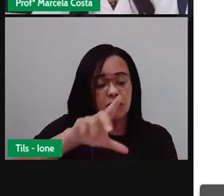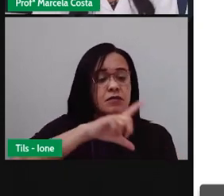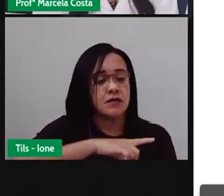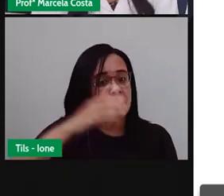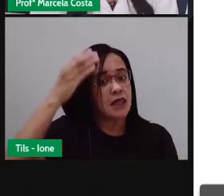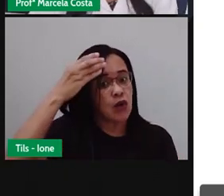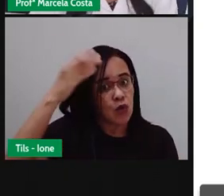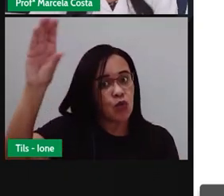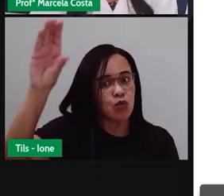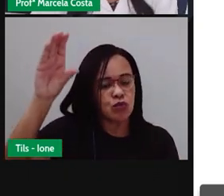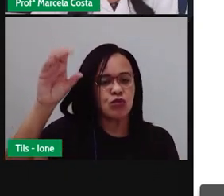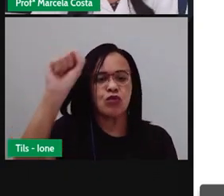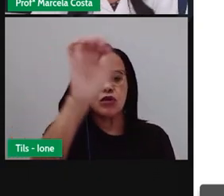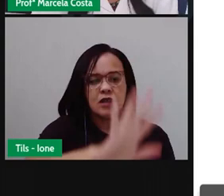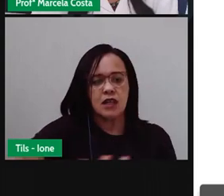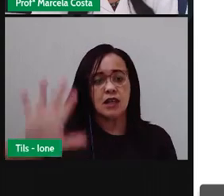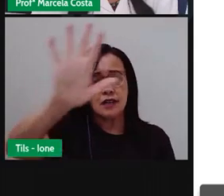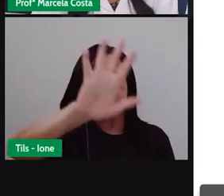região de estado.